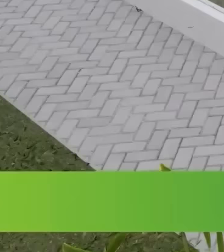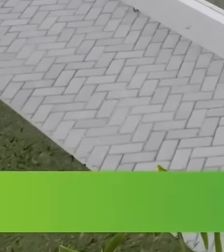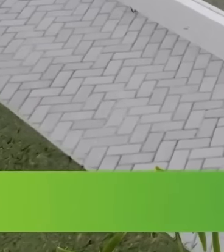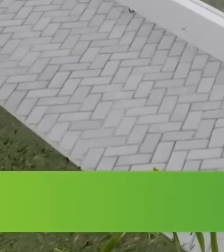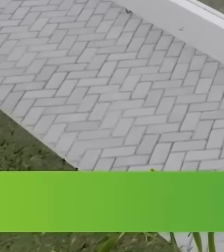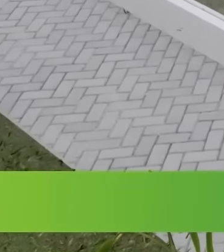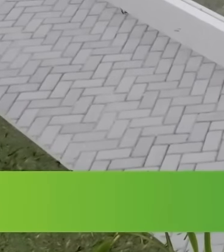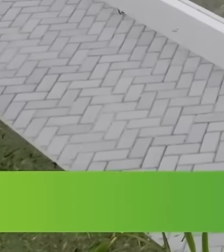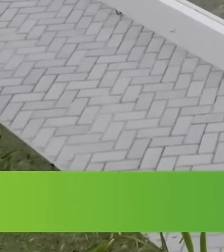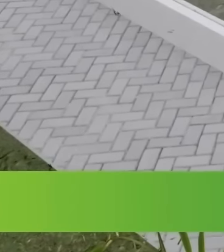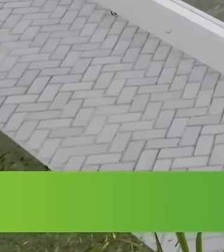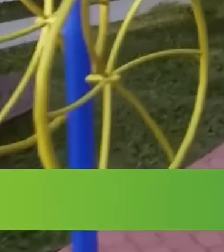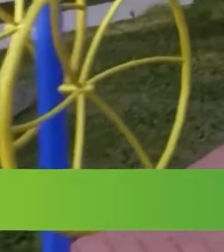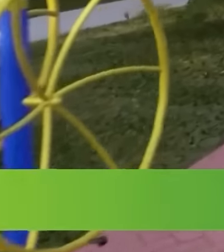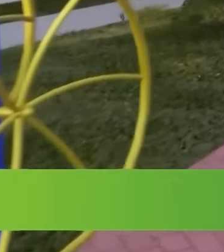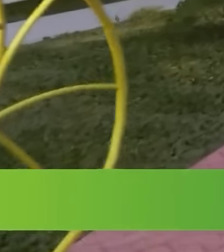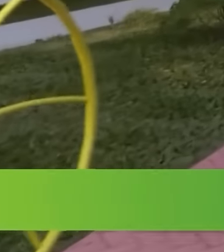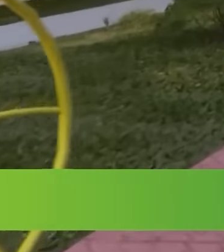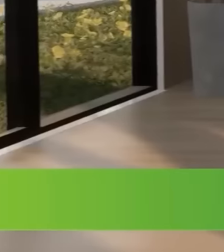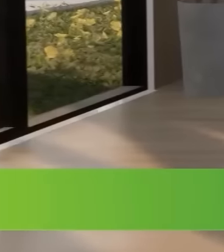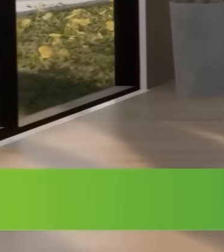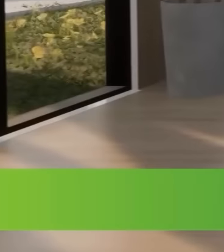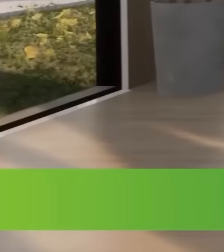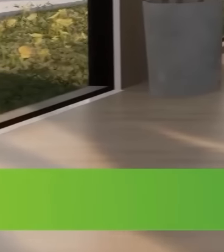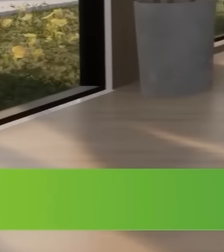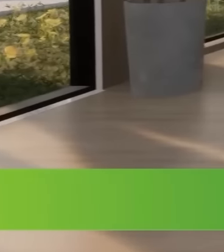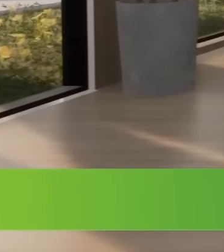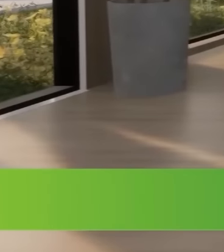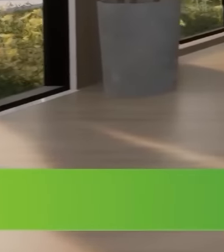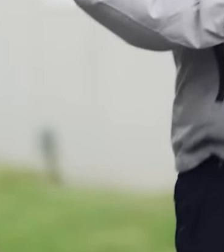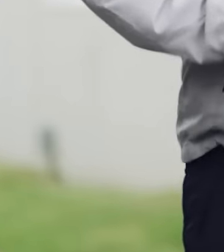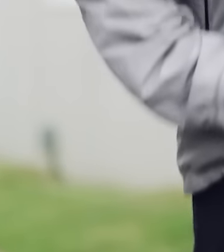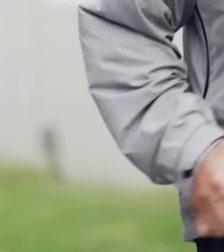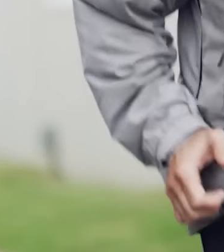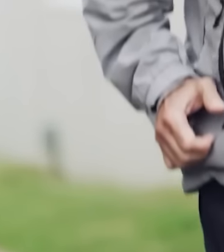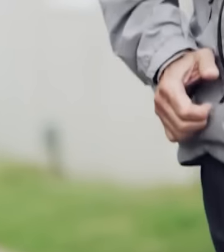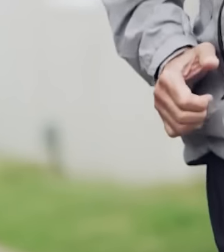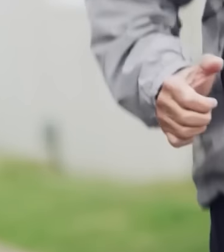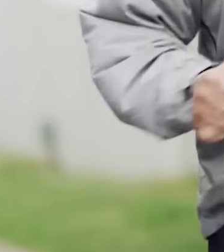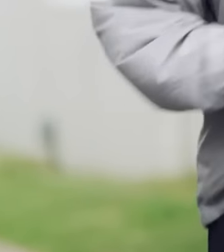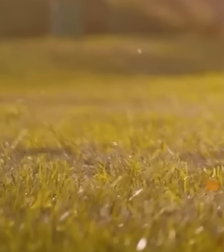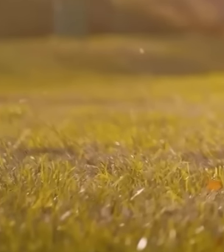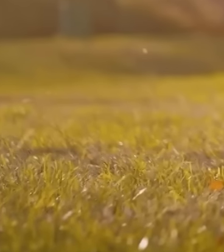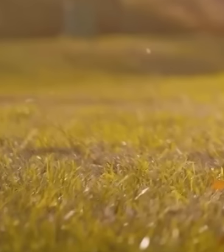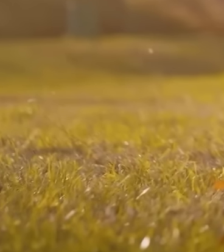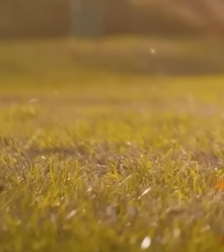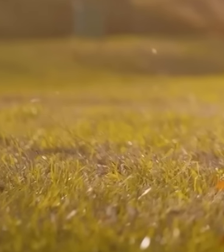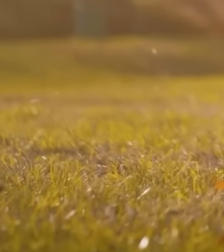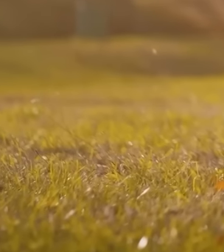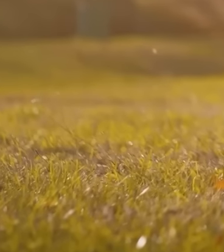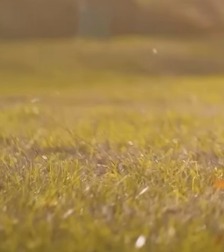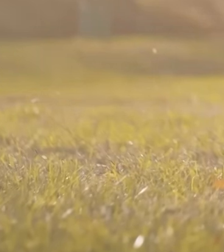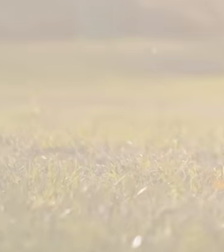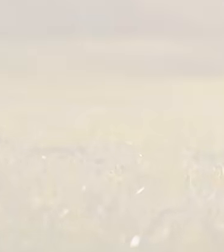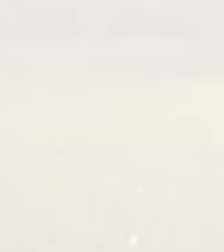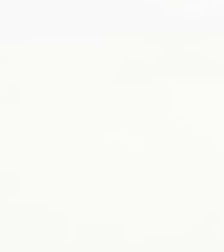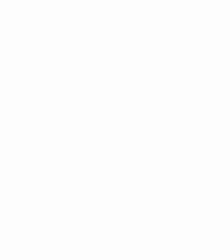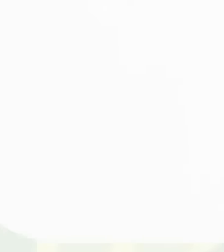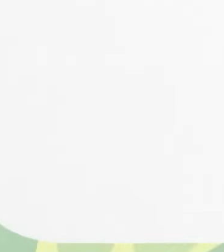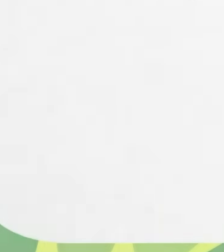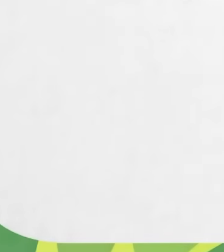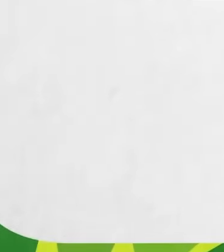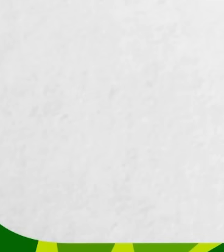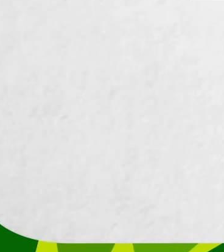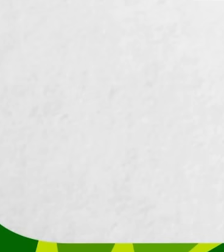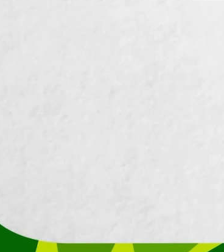pilates, praça pet, academia ao ar livre, piscina aquecida e muito mais. Invista hoje mesmo no seu melhor futuro.